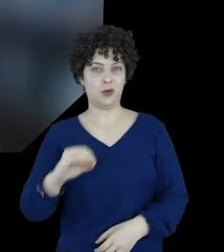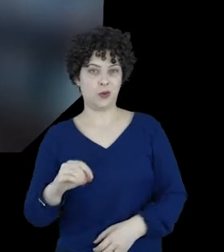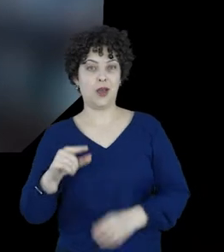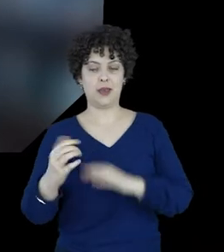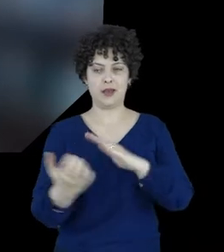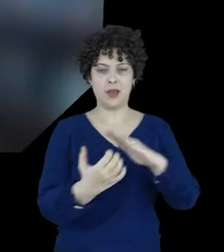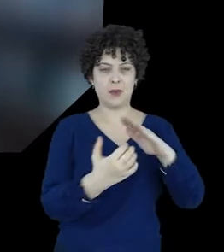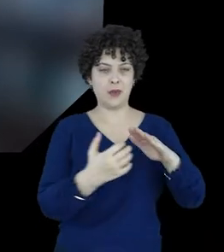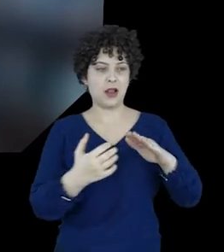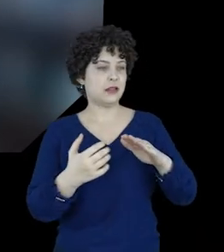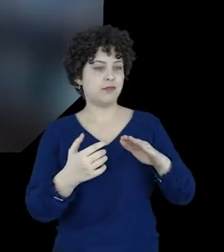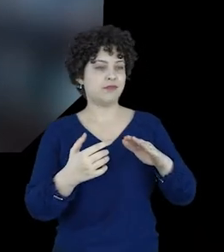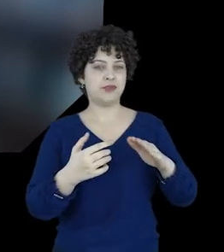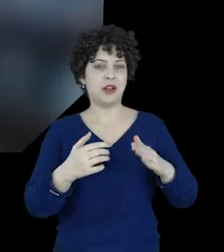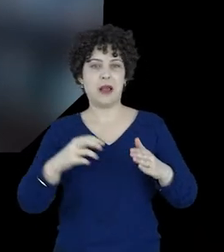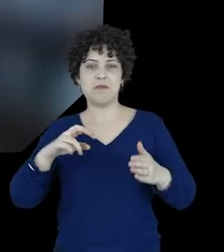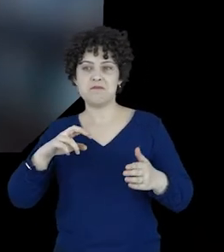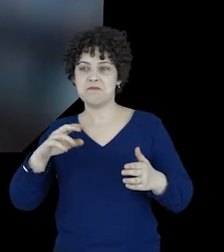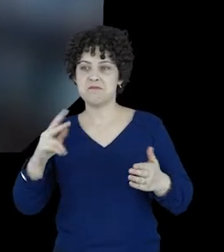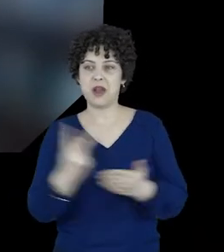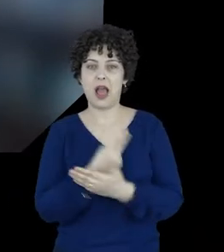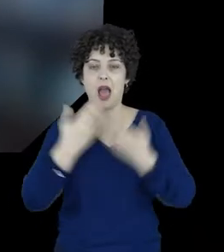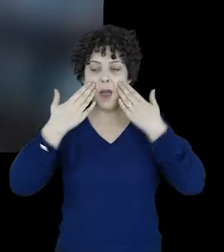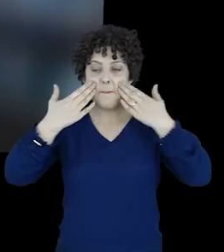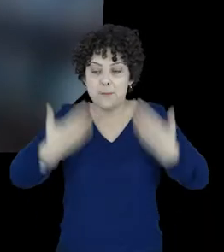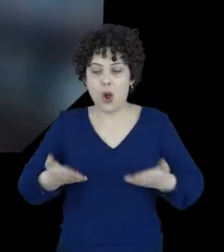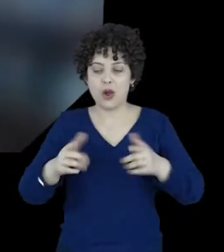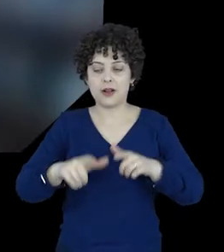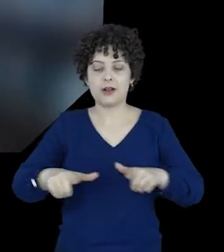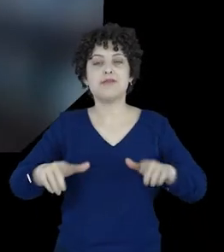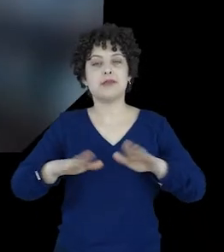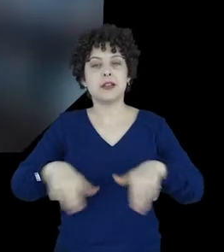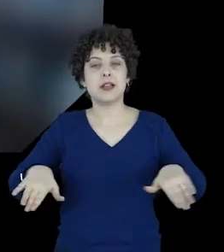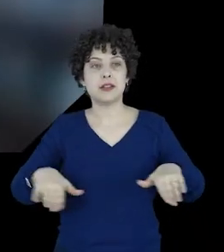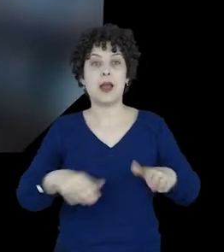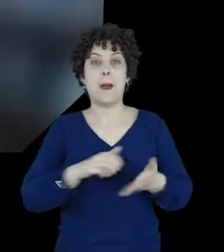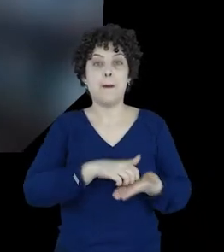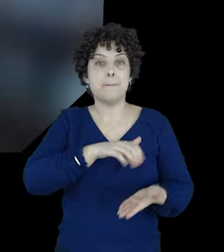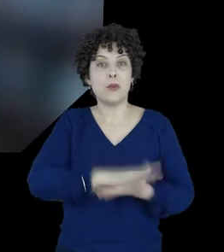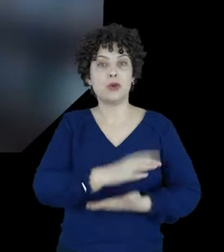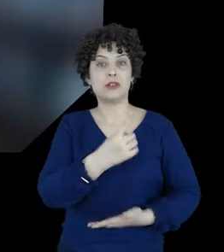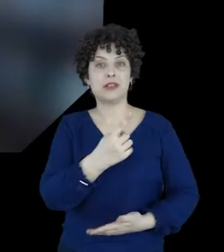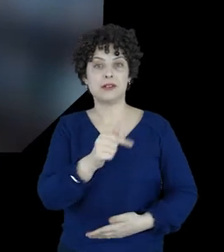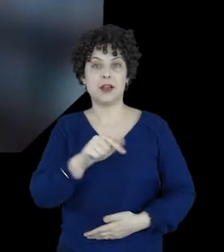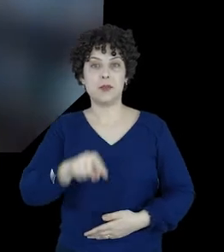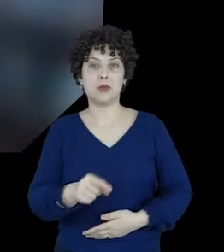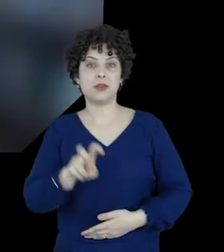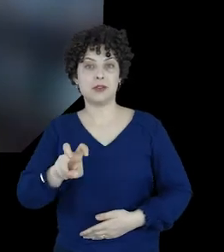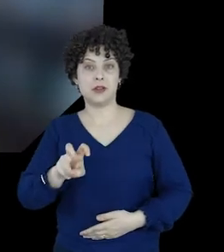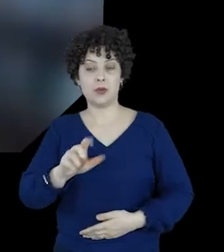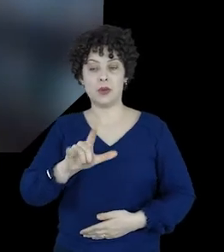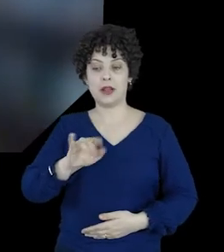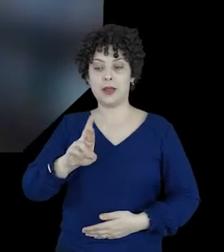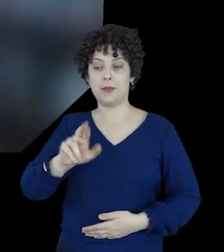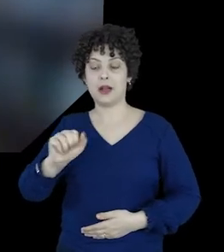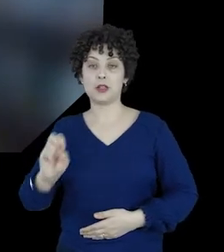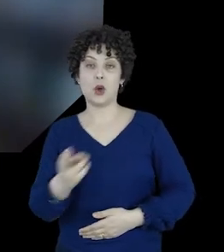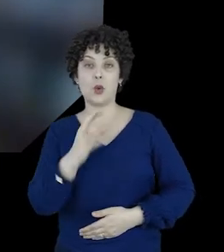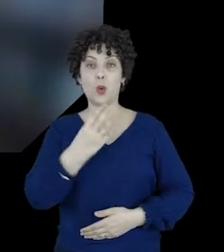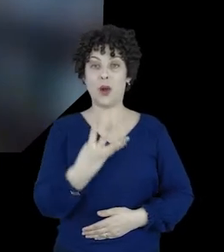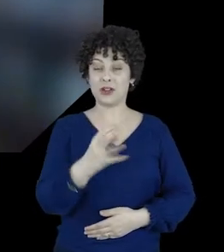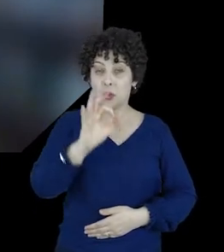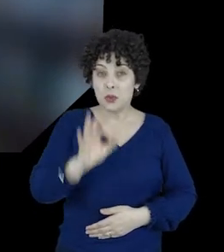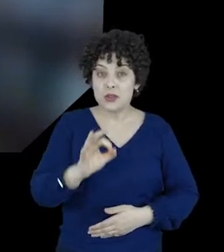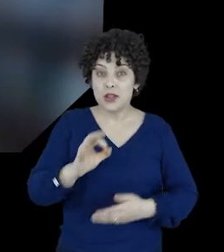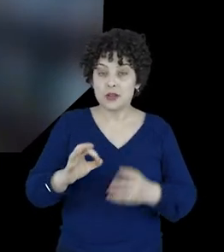empresas que violarem o código expondo crianças, poderão ser multadas em até 17,5 milhões de libras, ou 4%